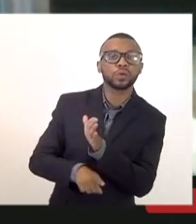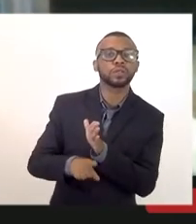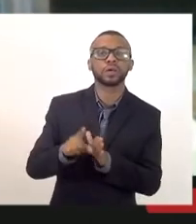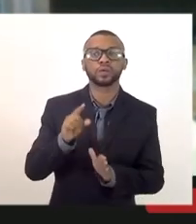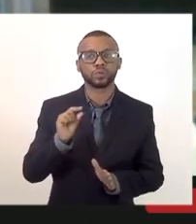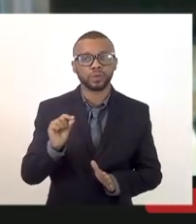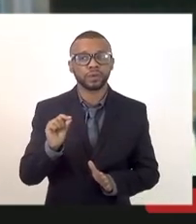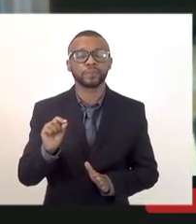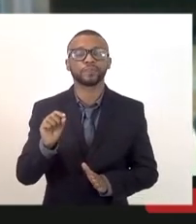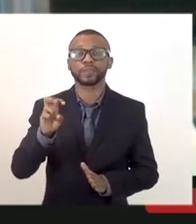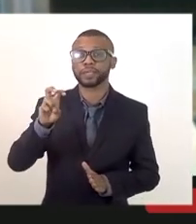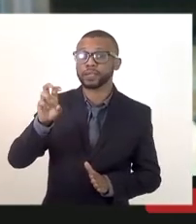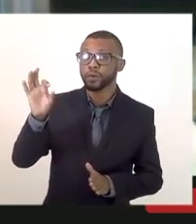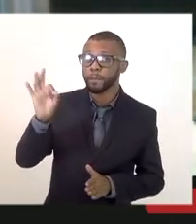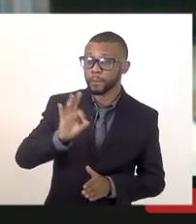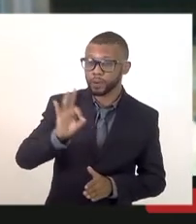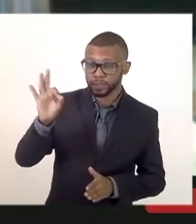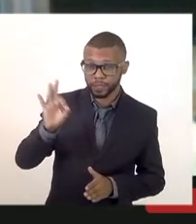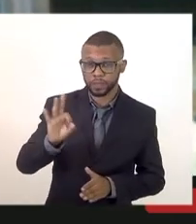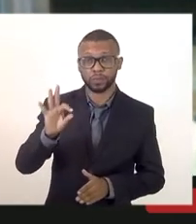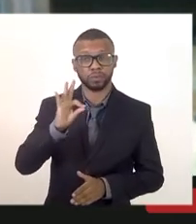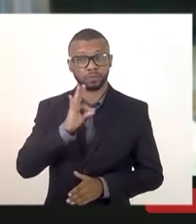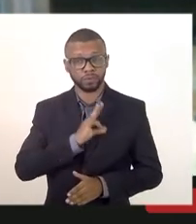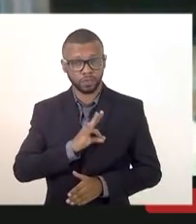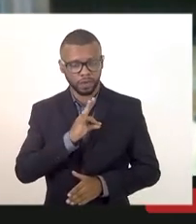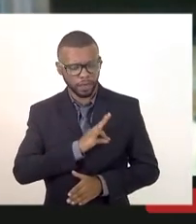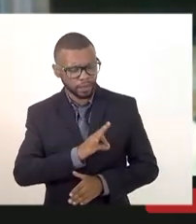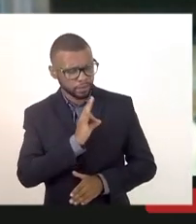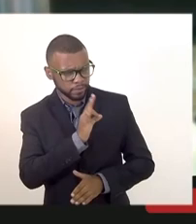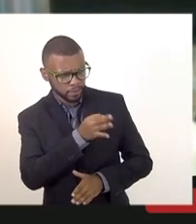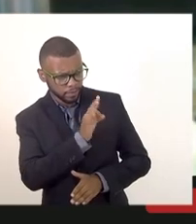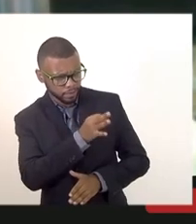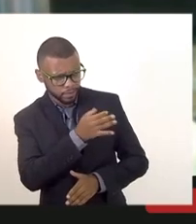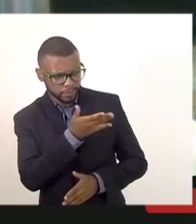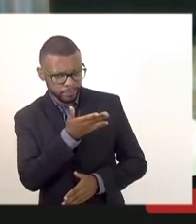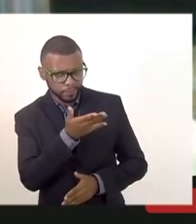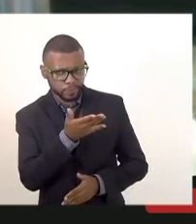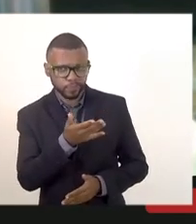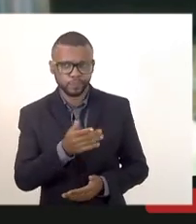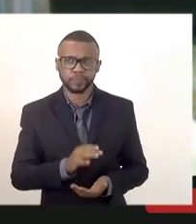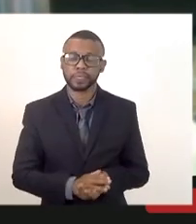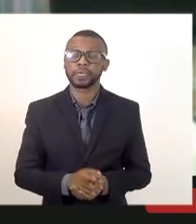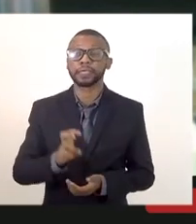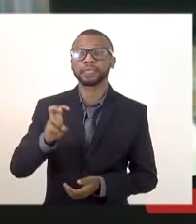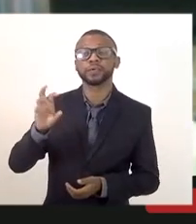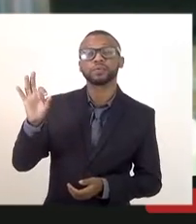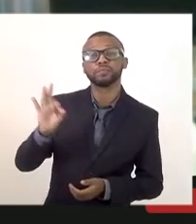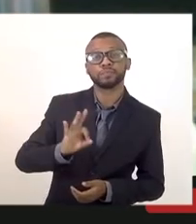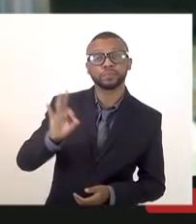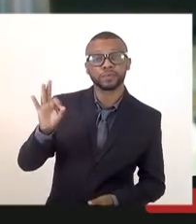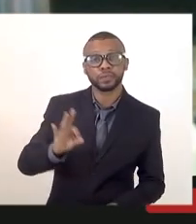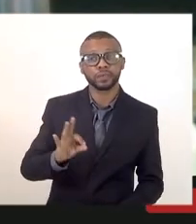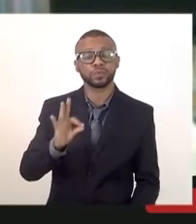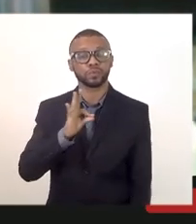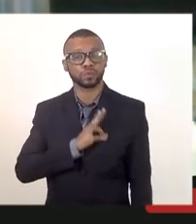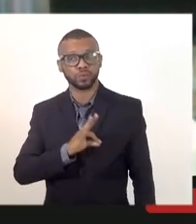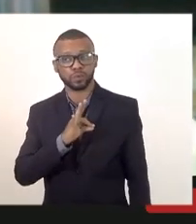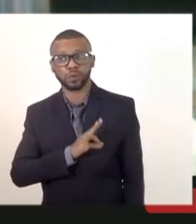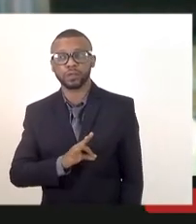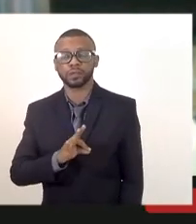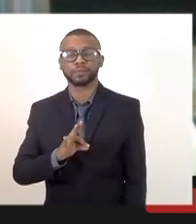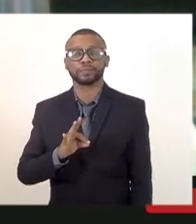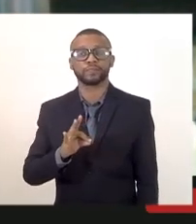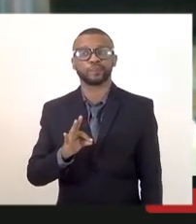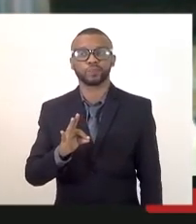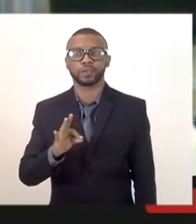5% do soldo não é isso Moraes 5% do soldo do militar e